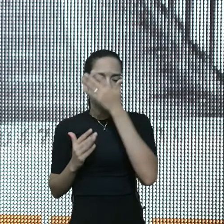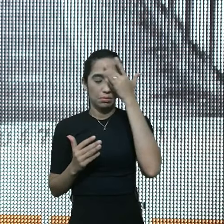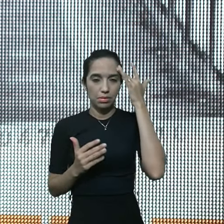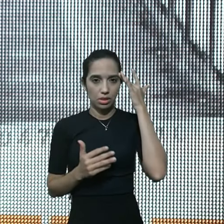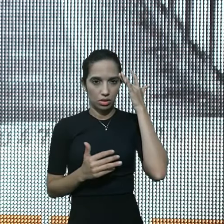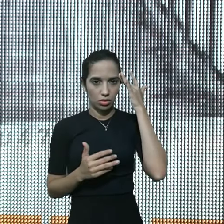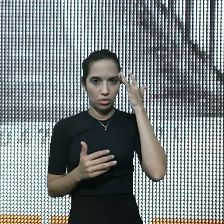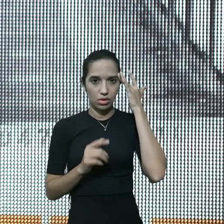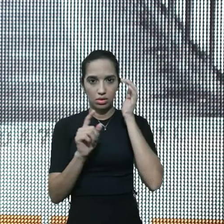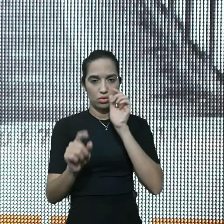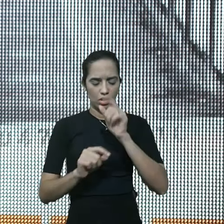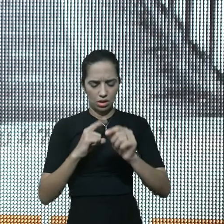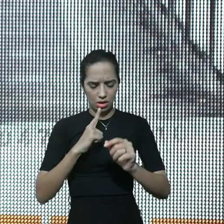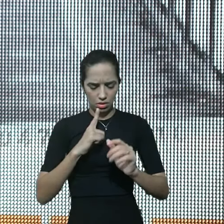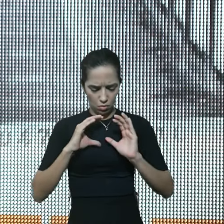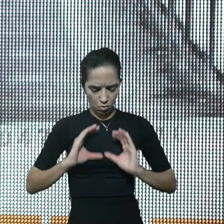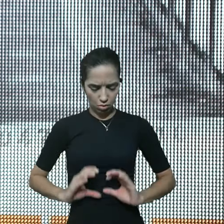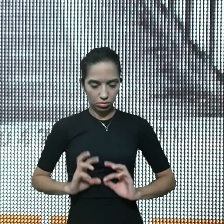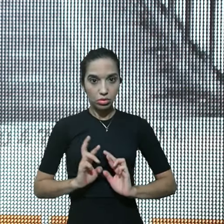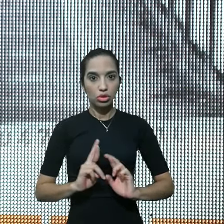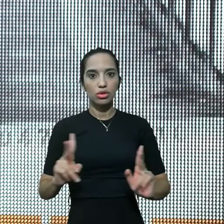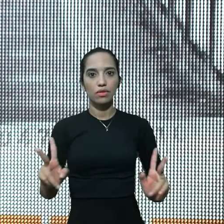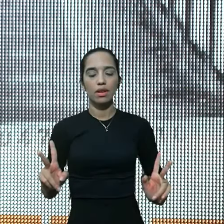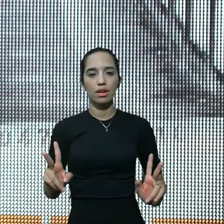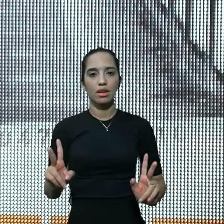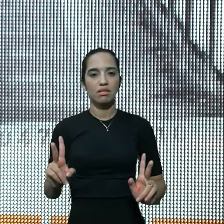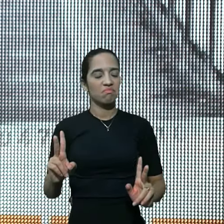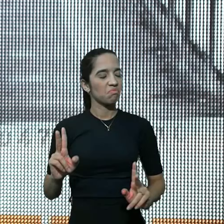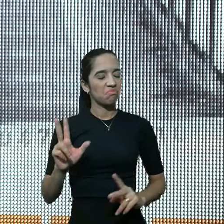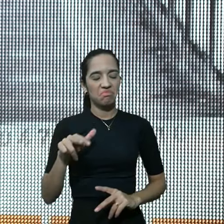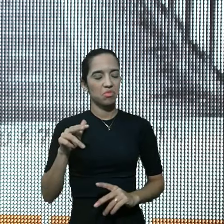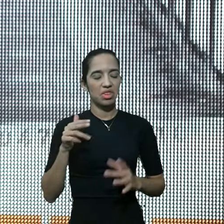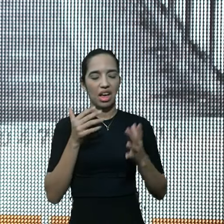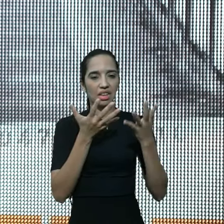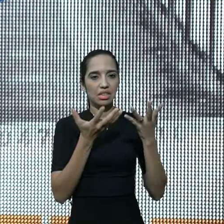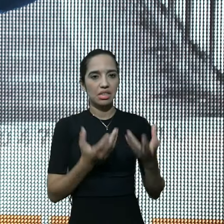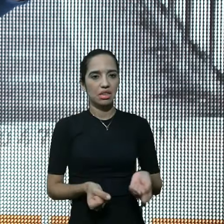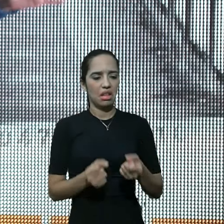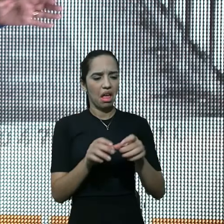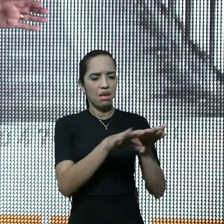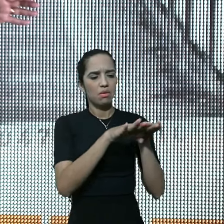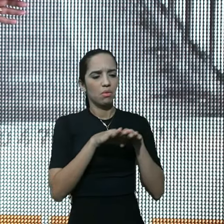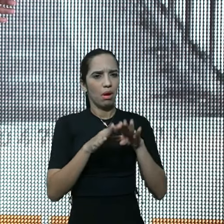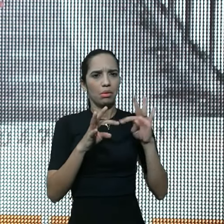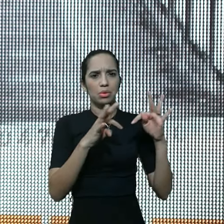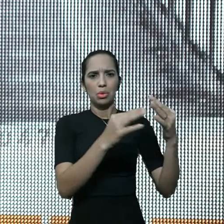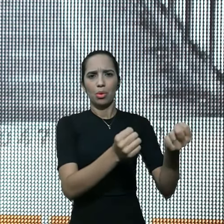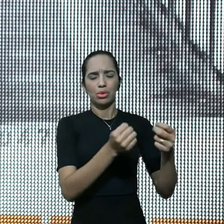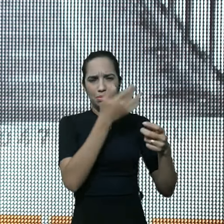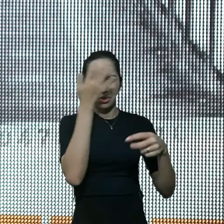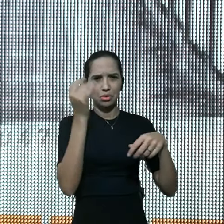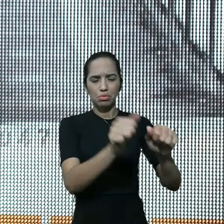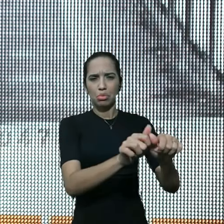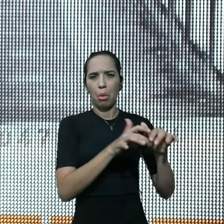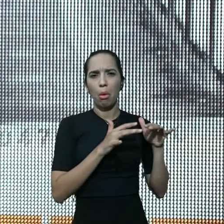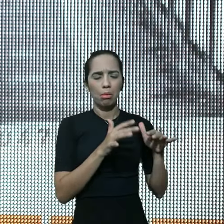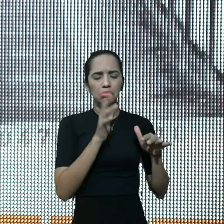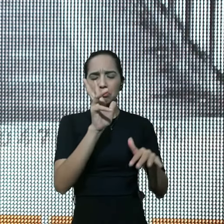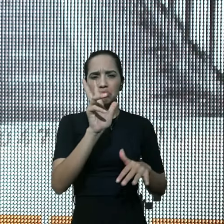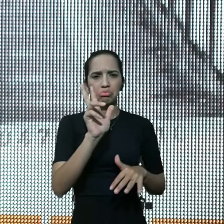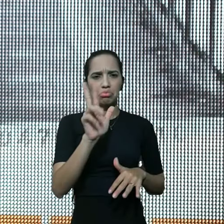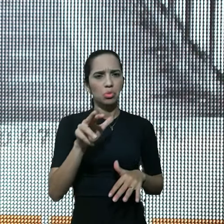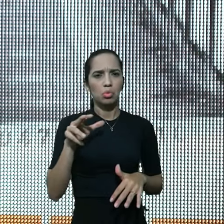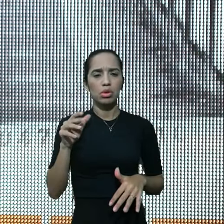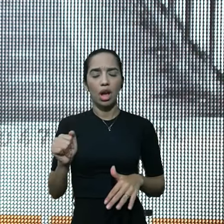quebrar, paradigmas, pessoas que não, vão se conformar, em andar com a multidão, pessoas que não, vão se